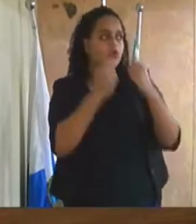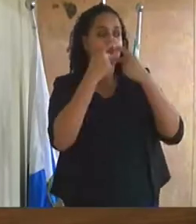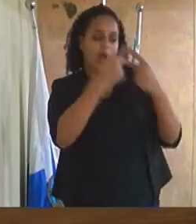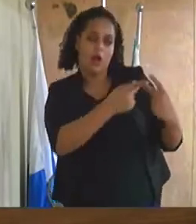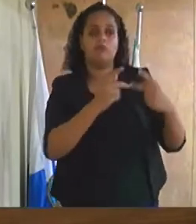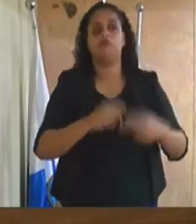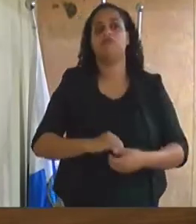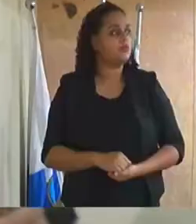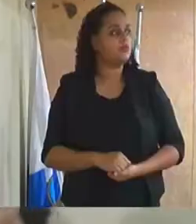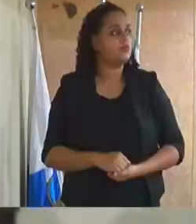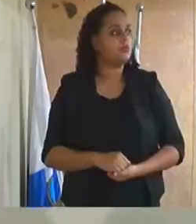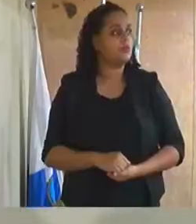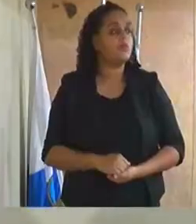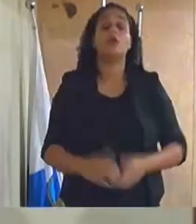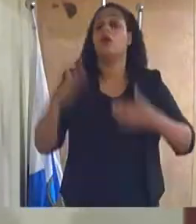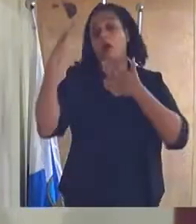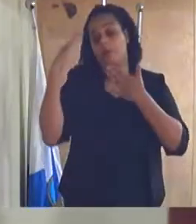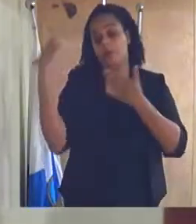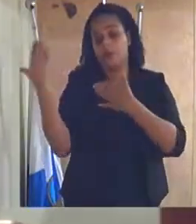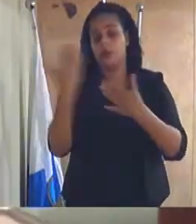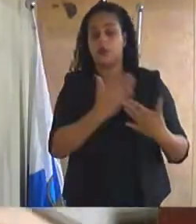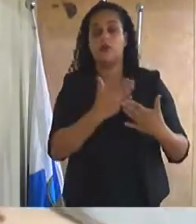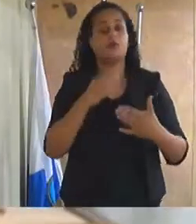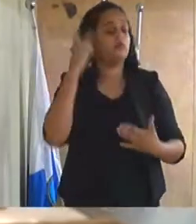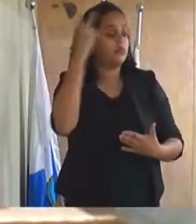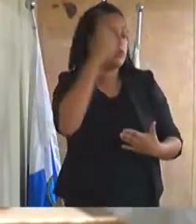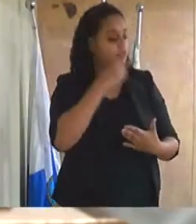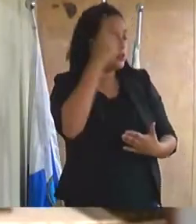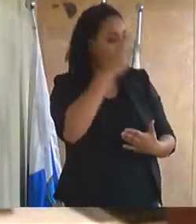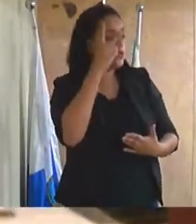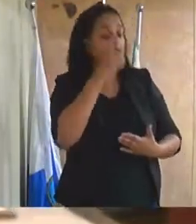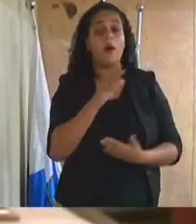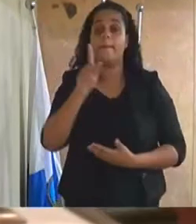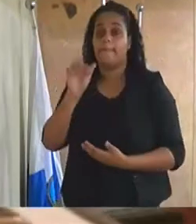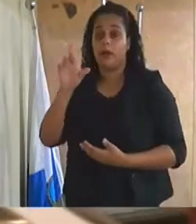Muito obrigado, vereador, pela parte.